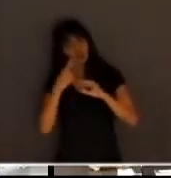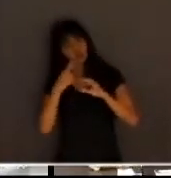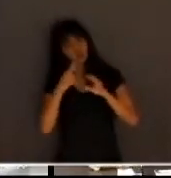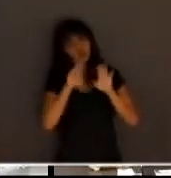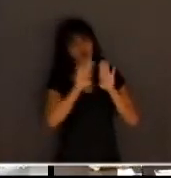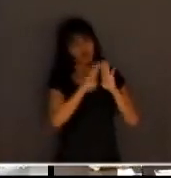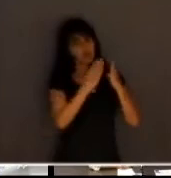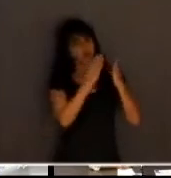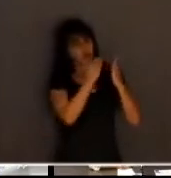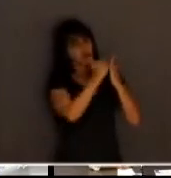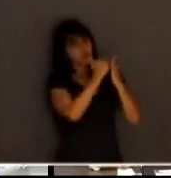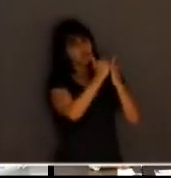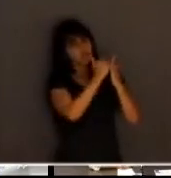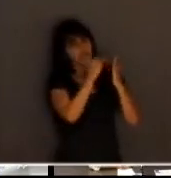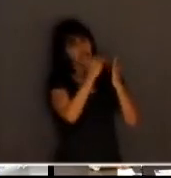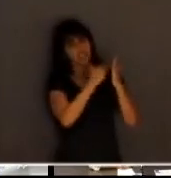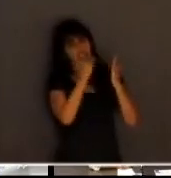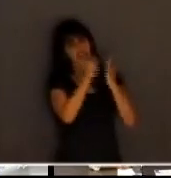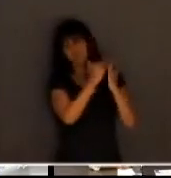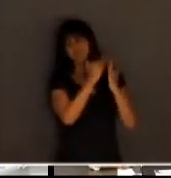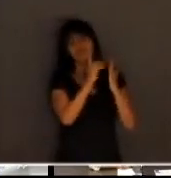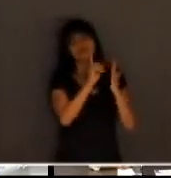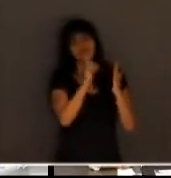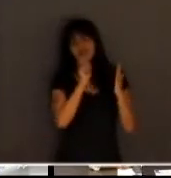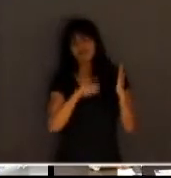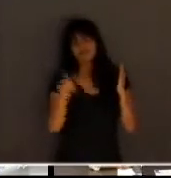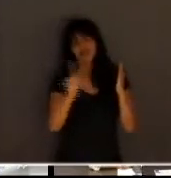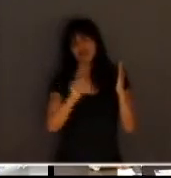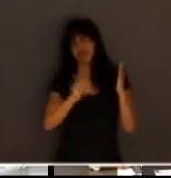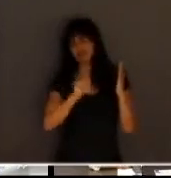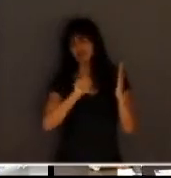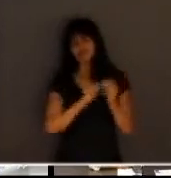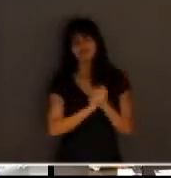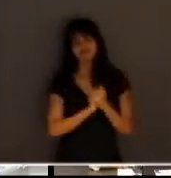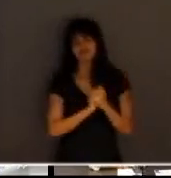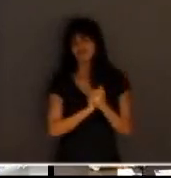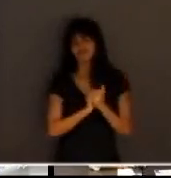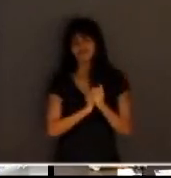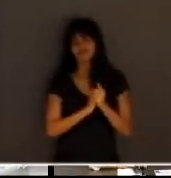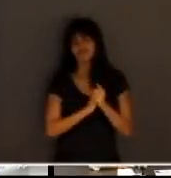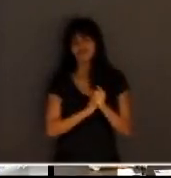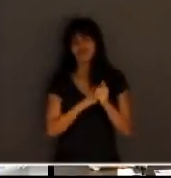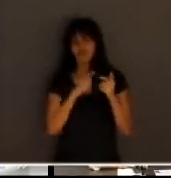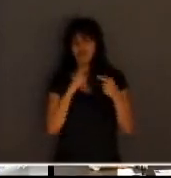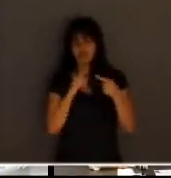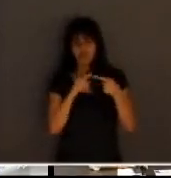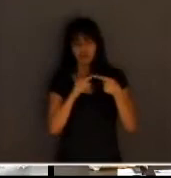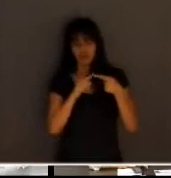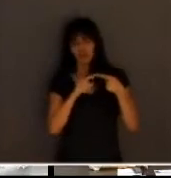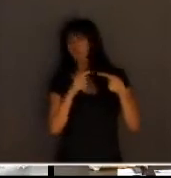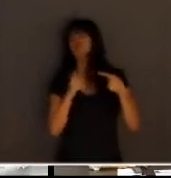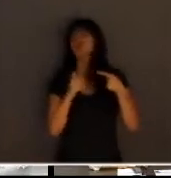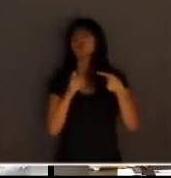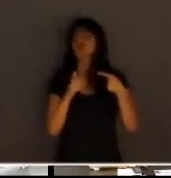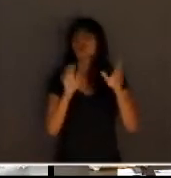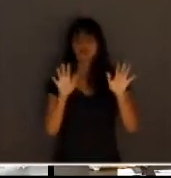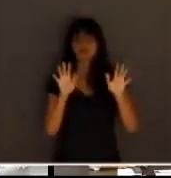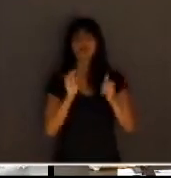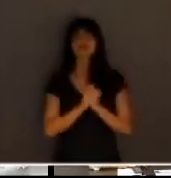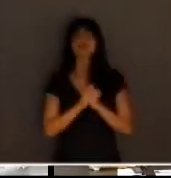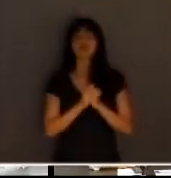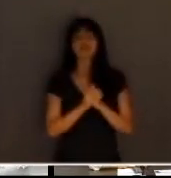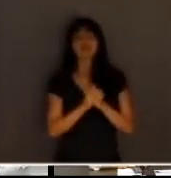está acima do Código de Processo Penal, não dá, isso vai ser limado no primeiro recurso, então são os cuidados que são